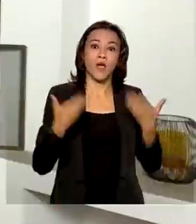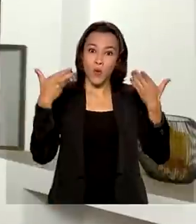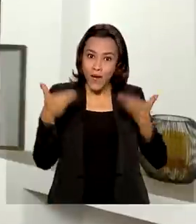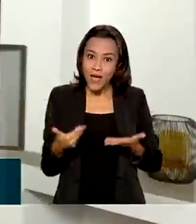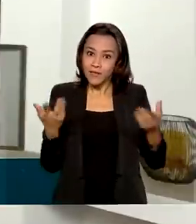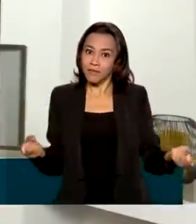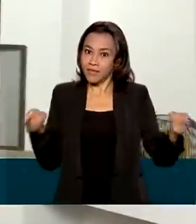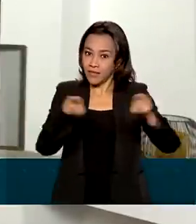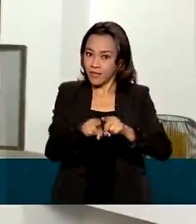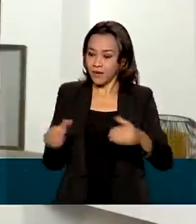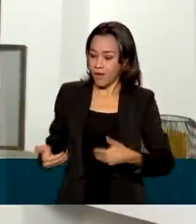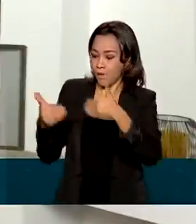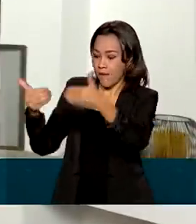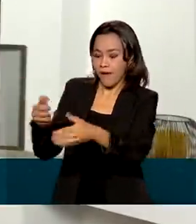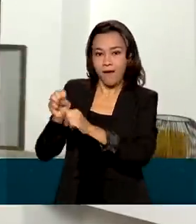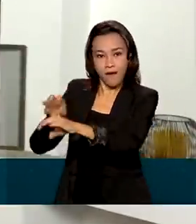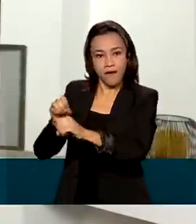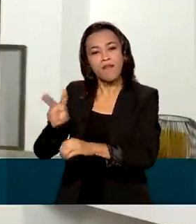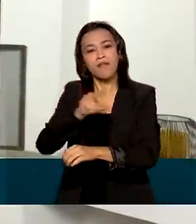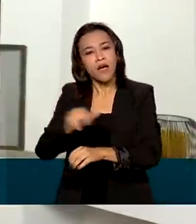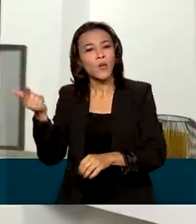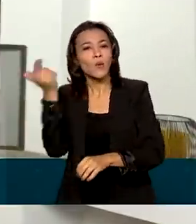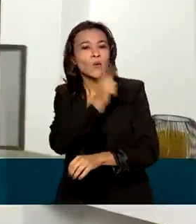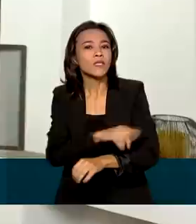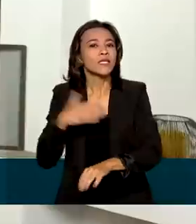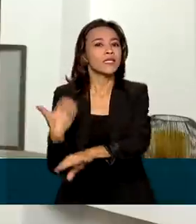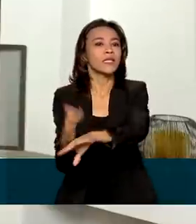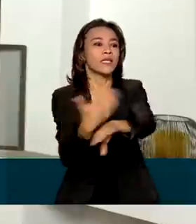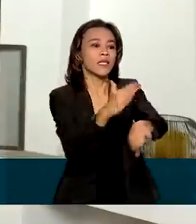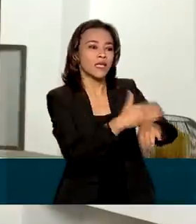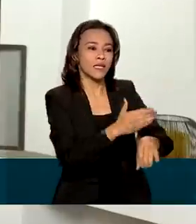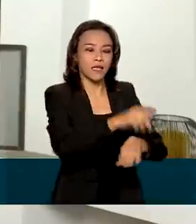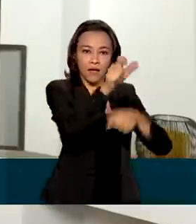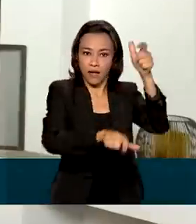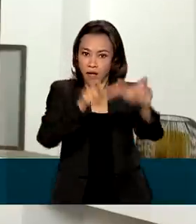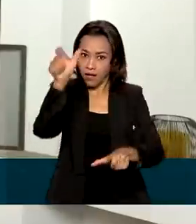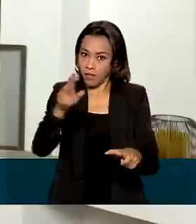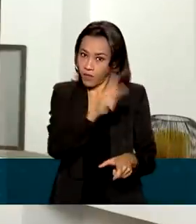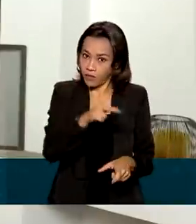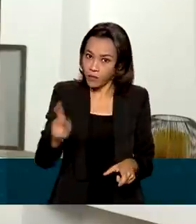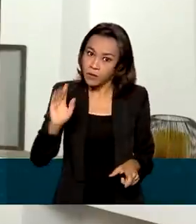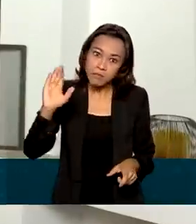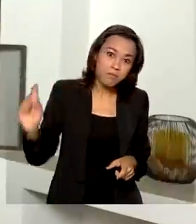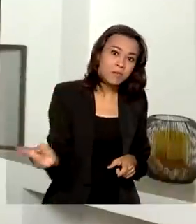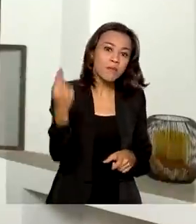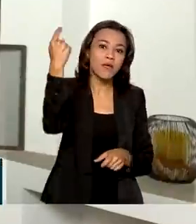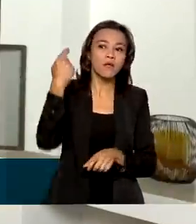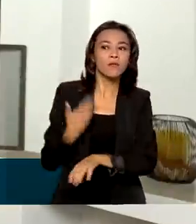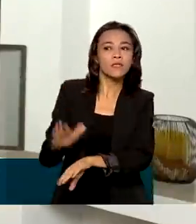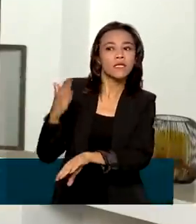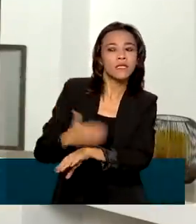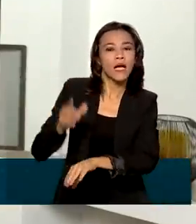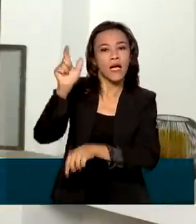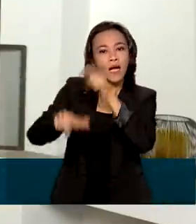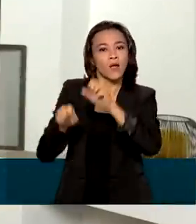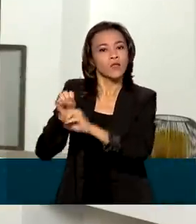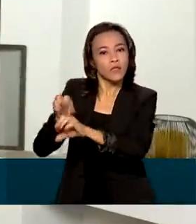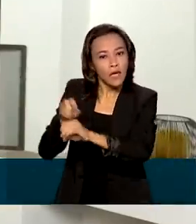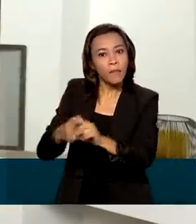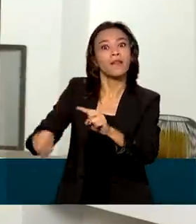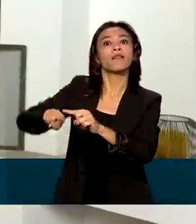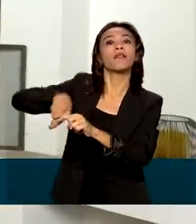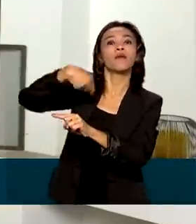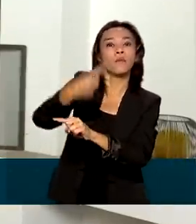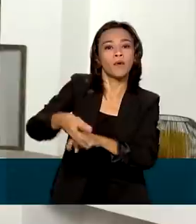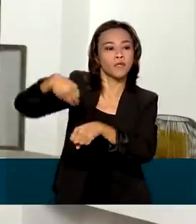o MEC vai ser capaz de qualificar os professores e o que a gente precisa é qualificar primeiro os professores para que esses, sim, possam